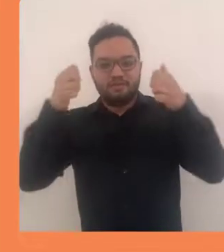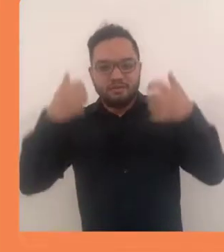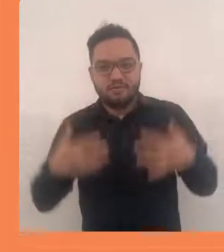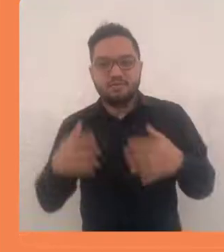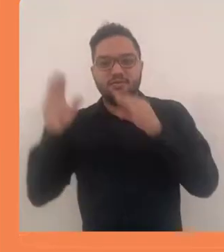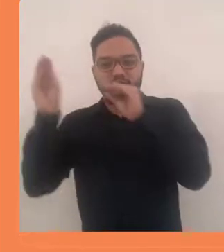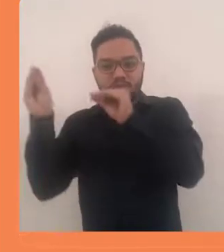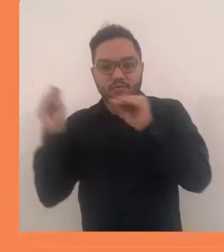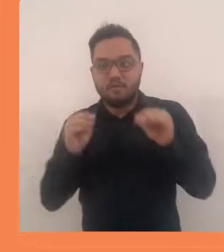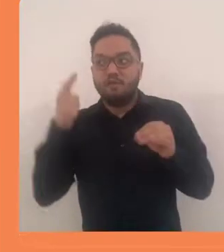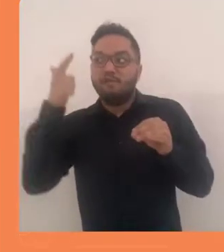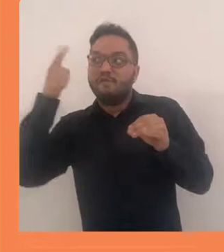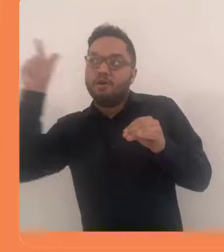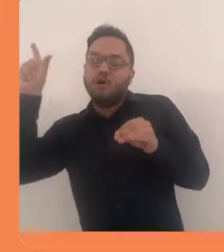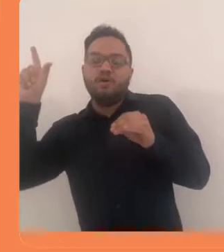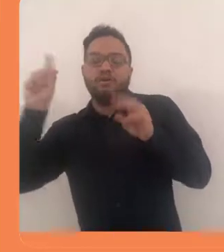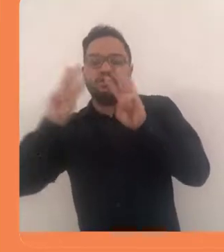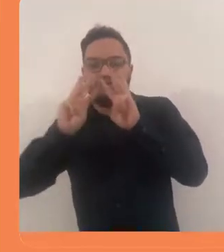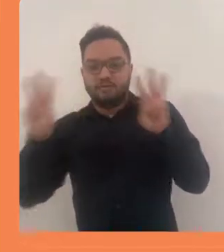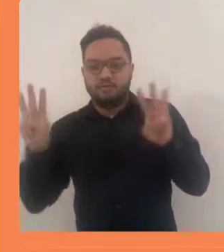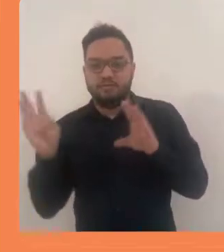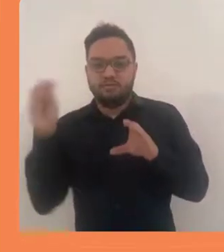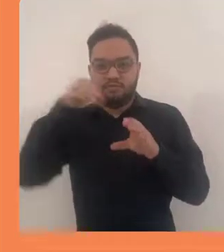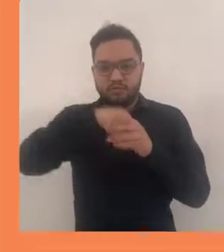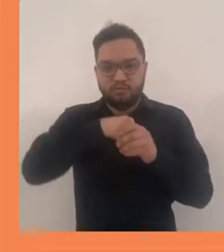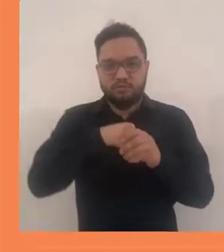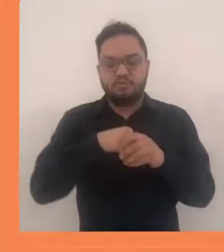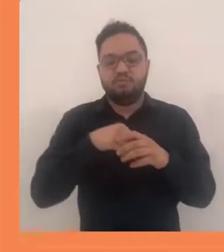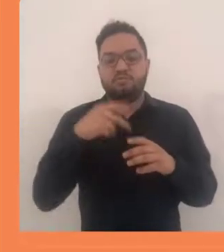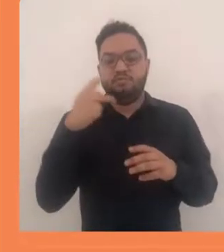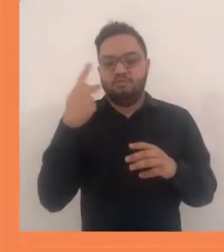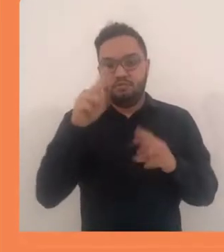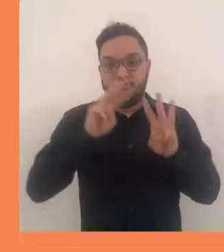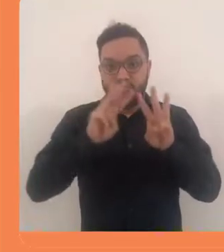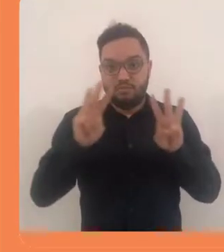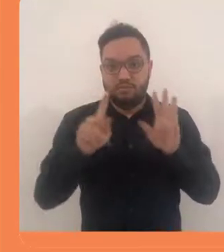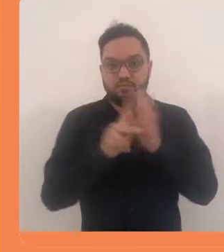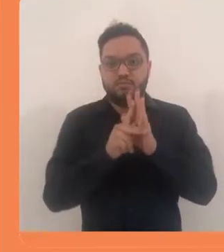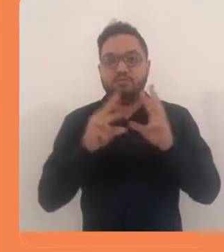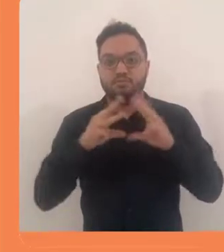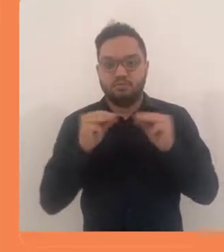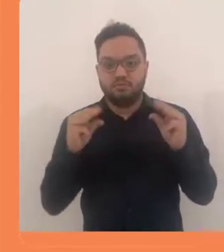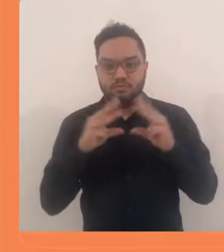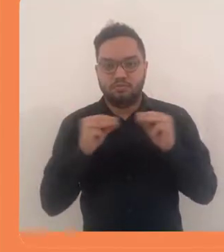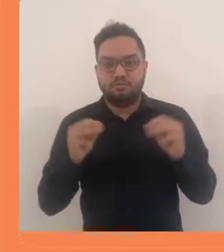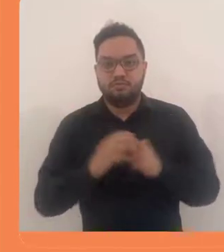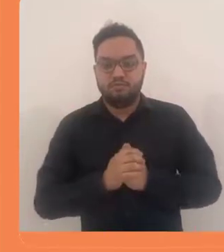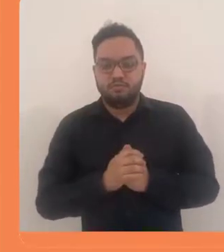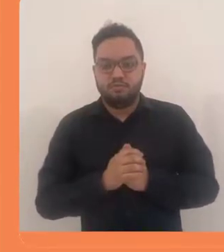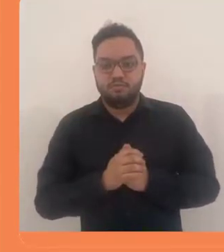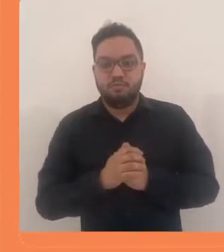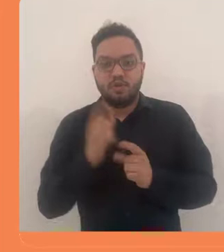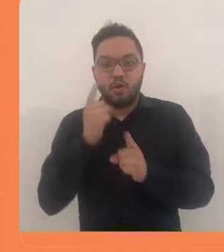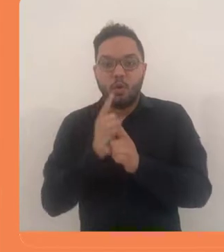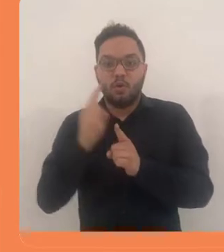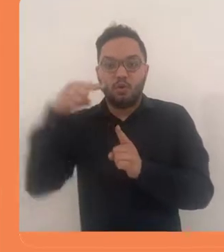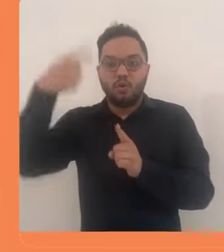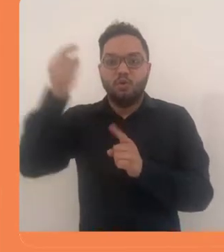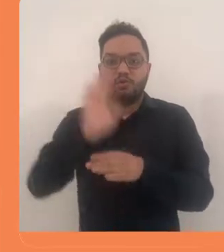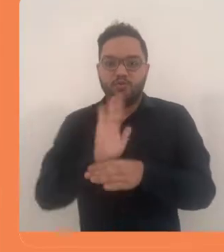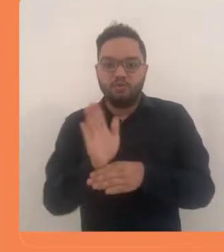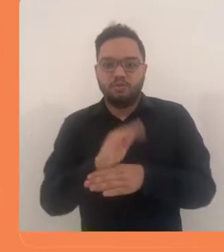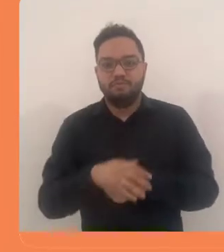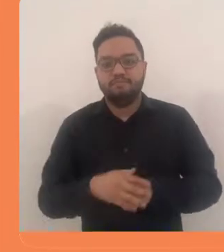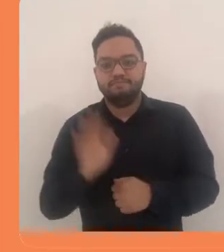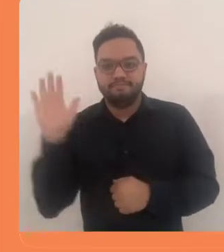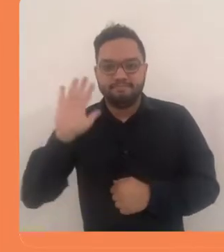incorporar uma página externa a uma das suas páginas do Moodle. Vejo vocês no próximo vídeo.